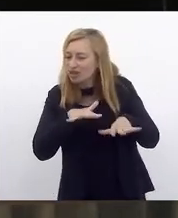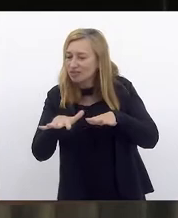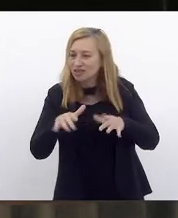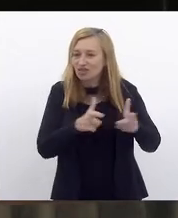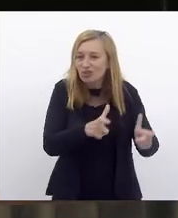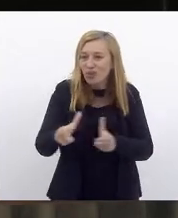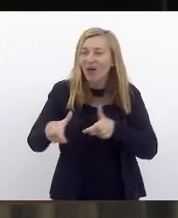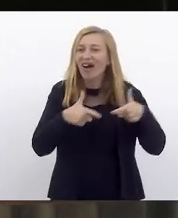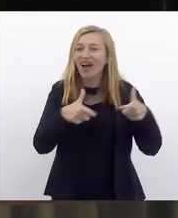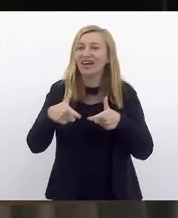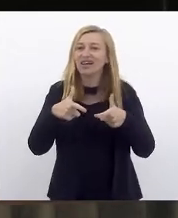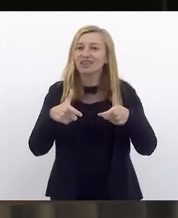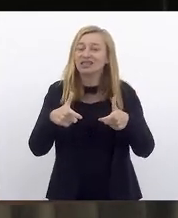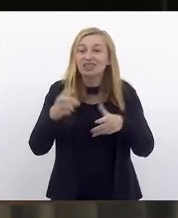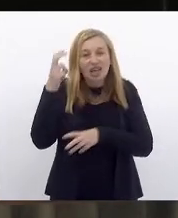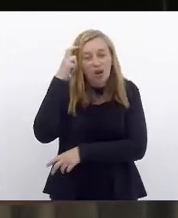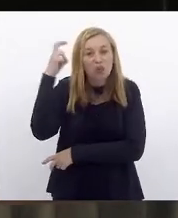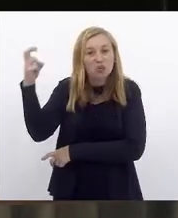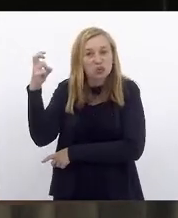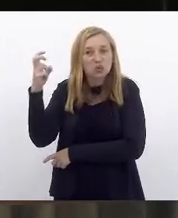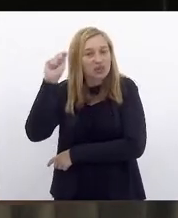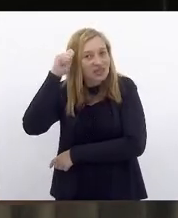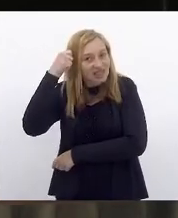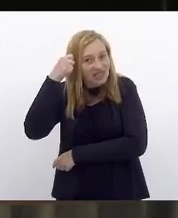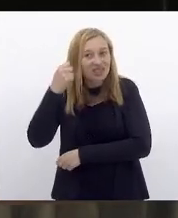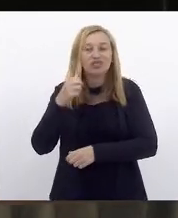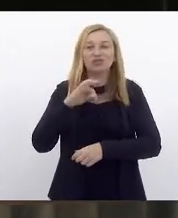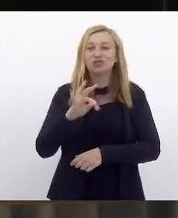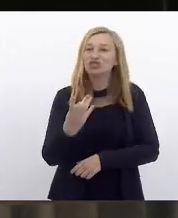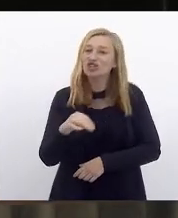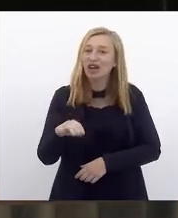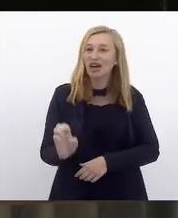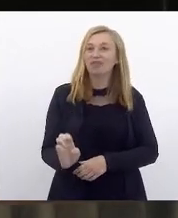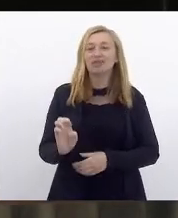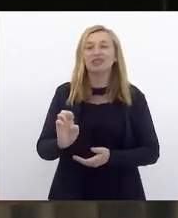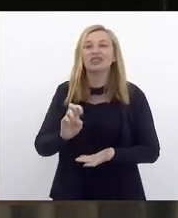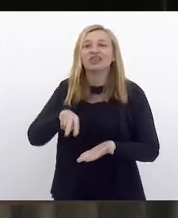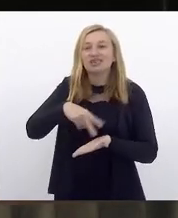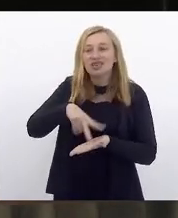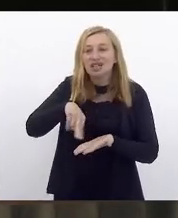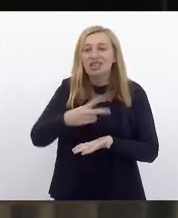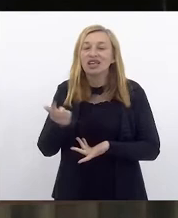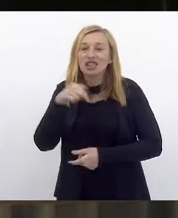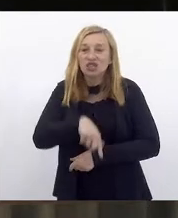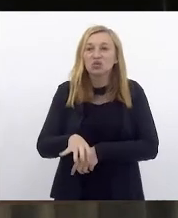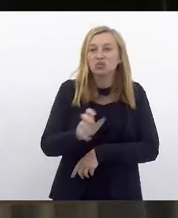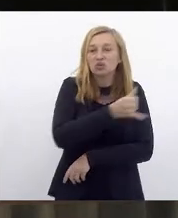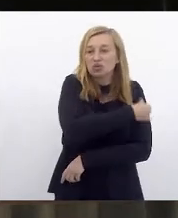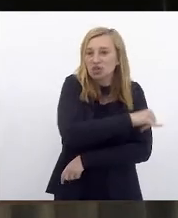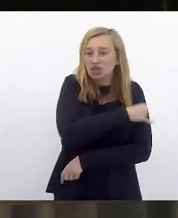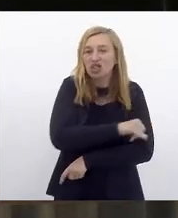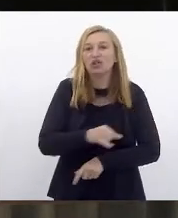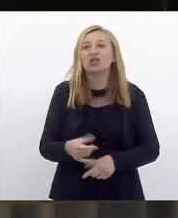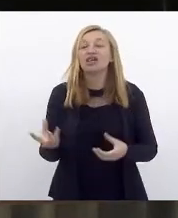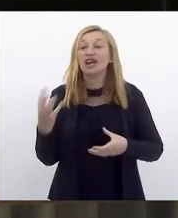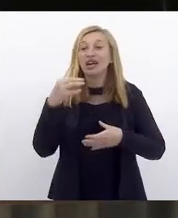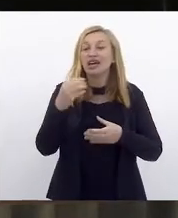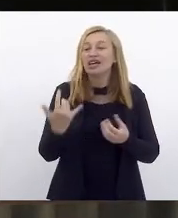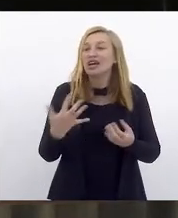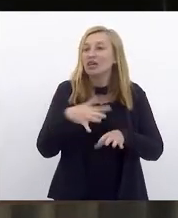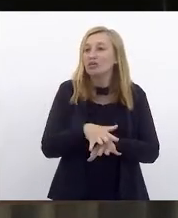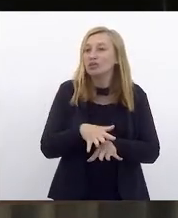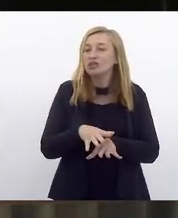setores da cultura negra, do charme, aqui no Rio de Janeiro. E a inclusão